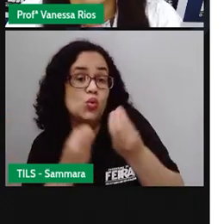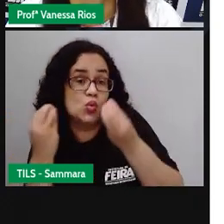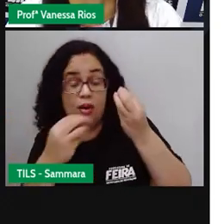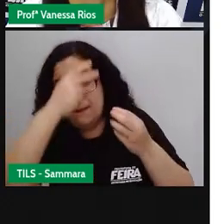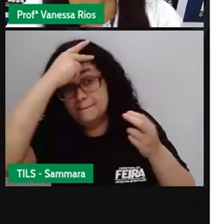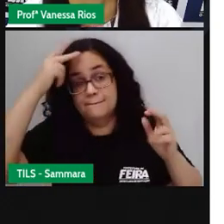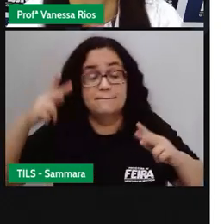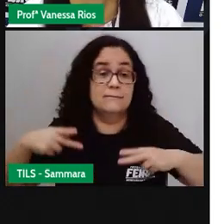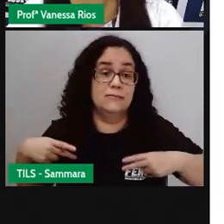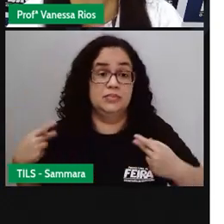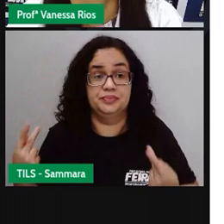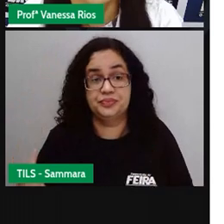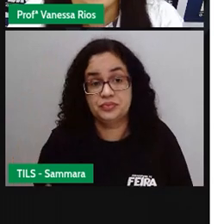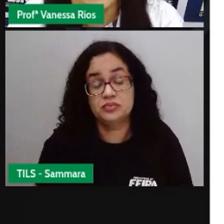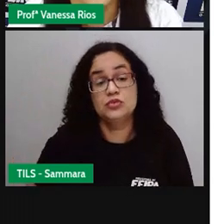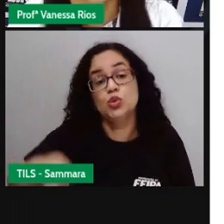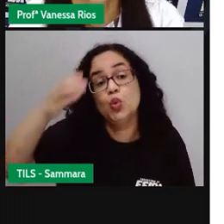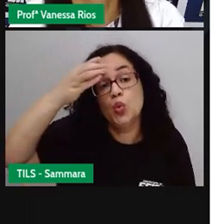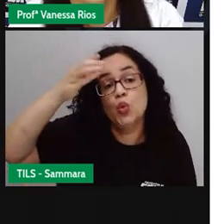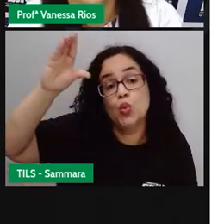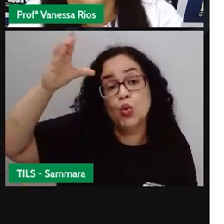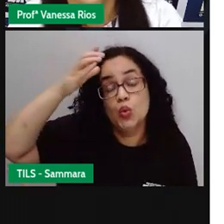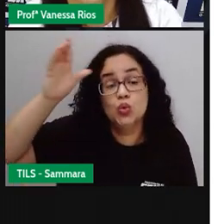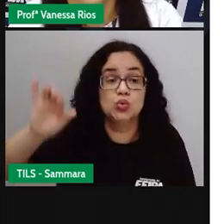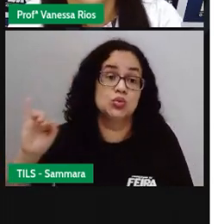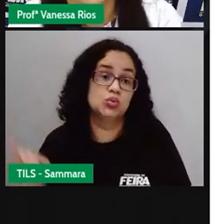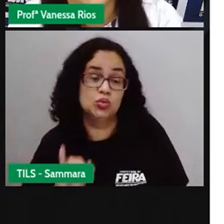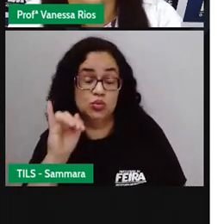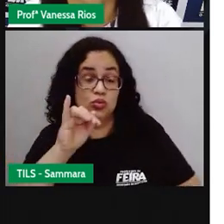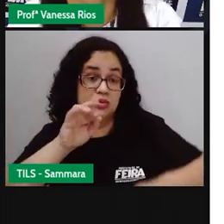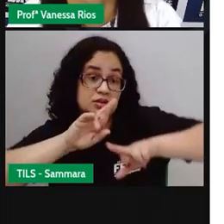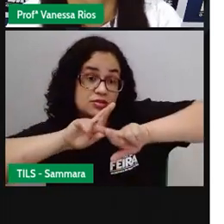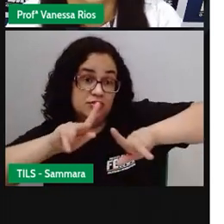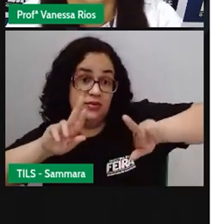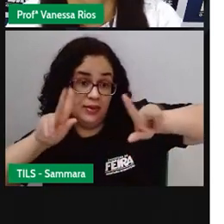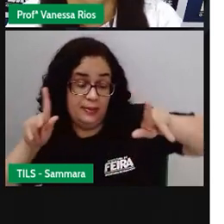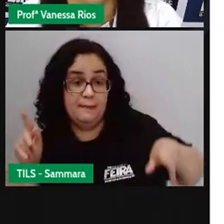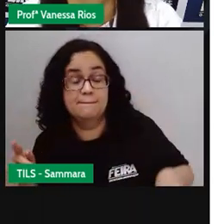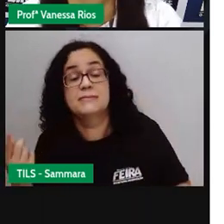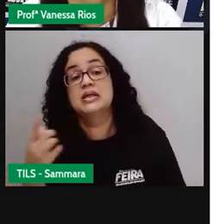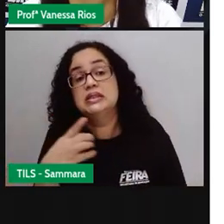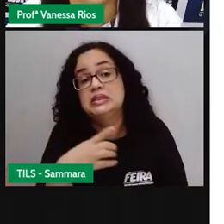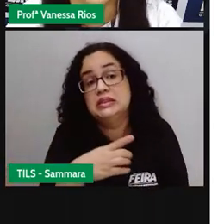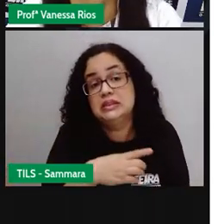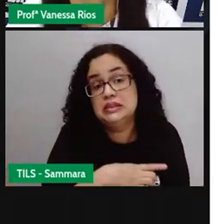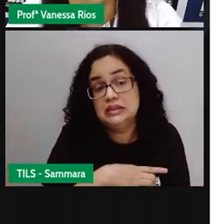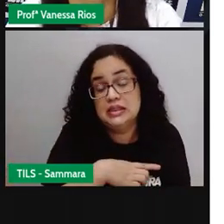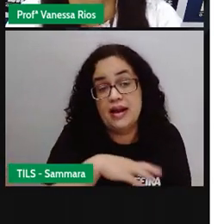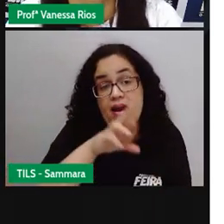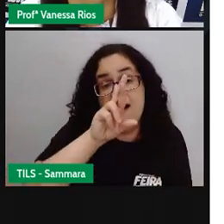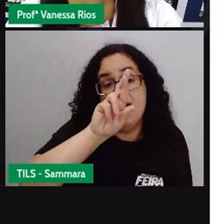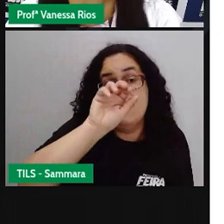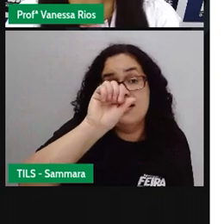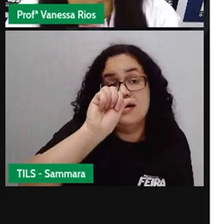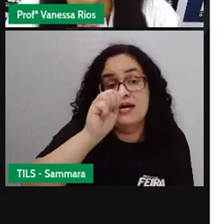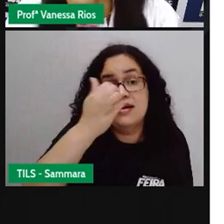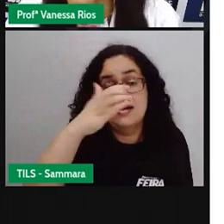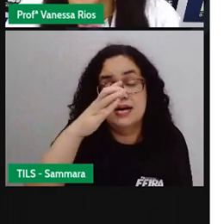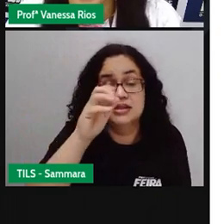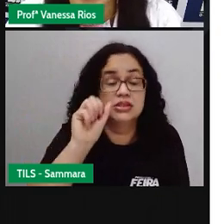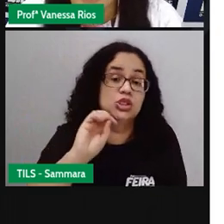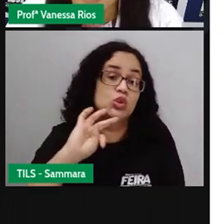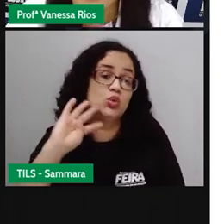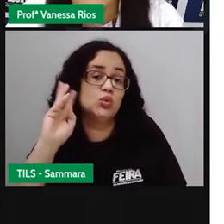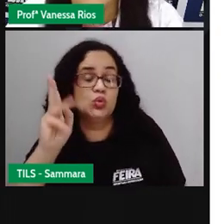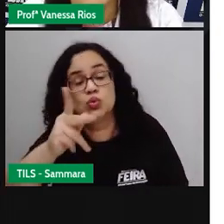humana, defendem as culturas, a importância das diversidades. Elas colocam como raça todas as